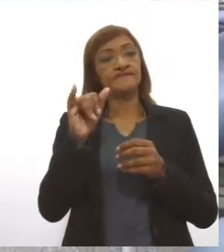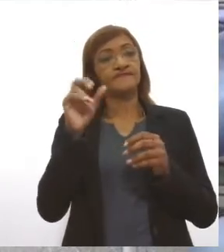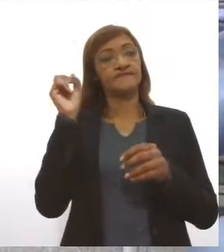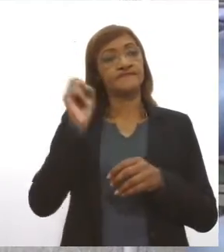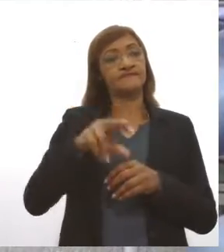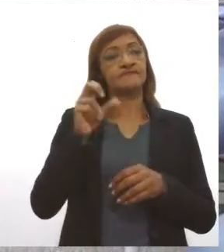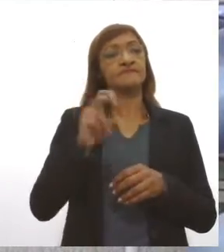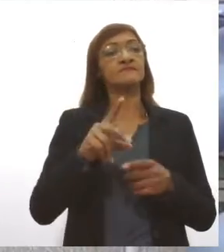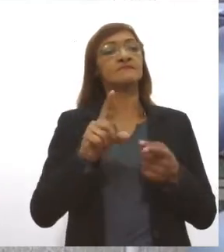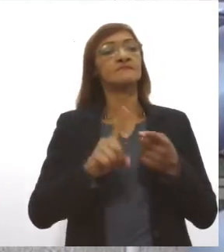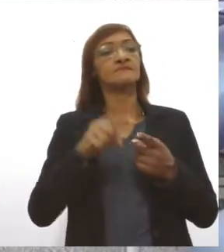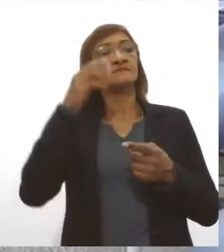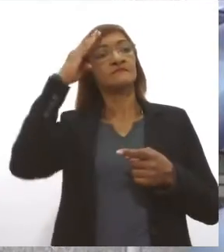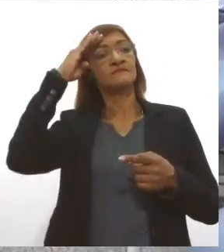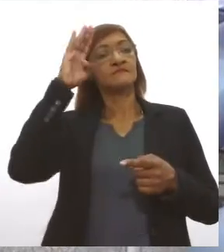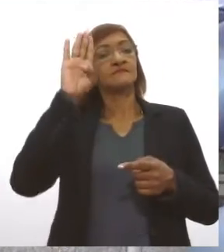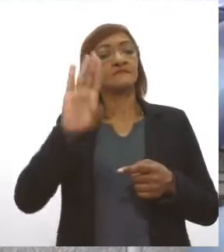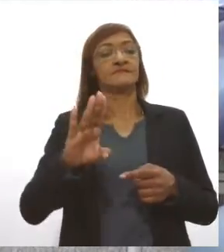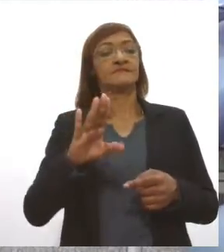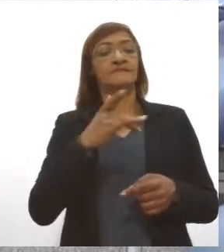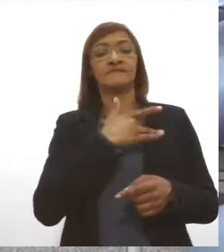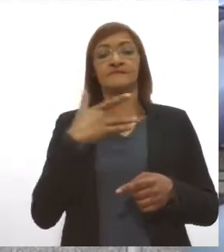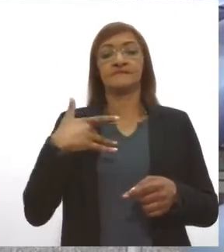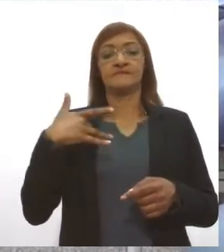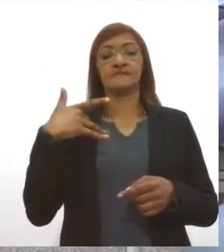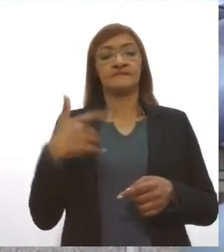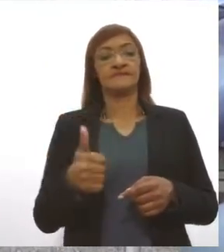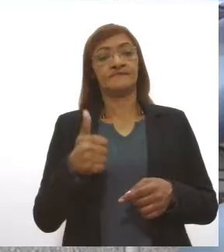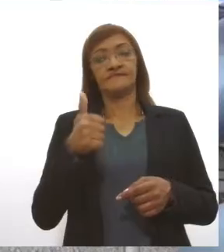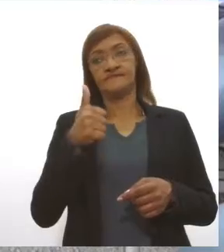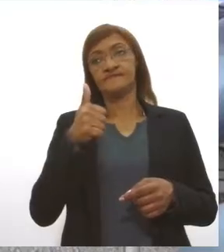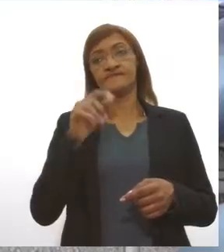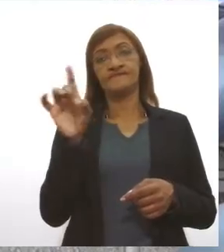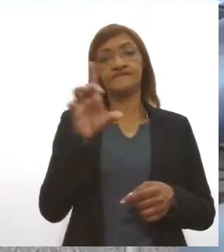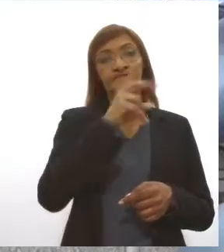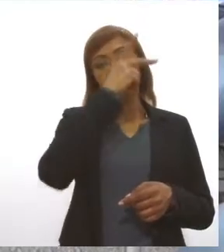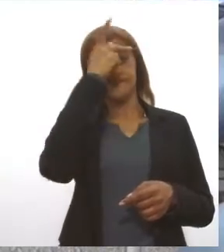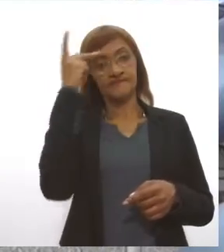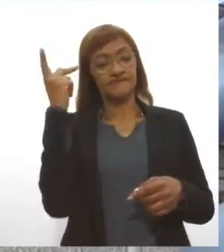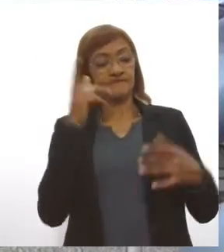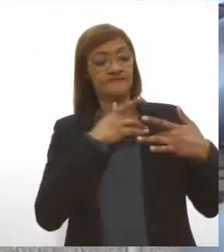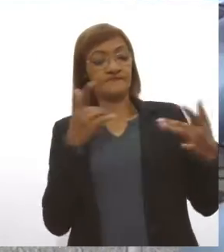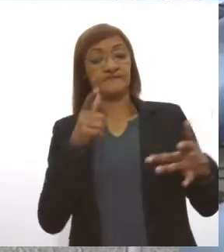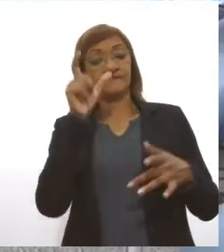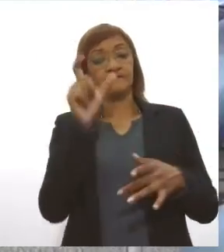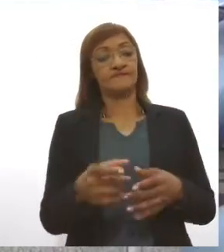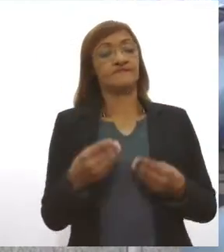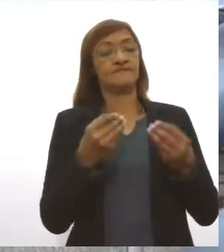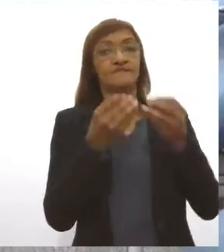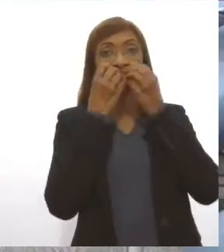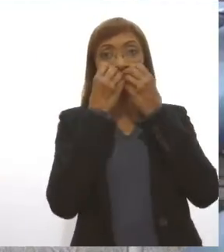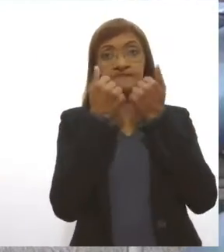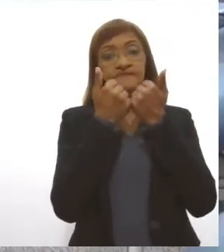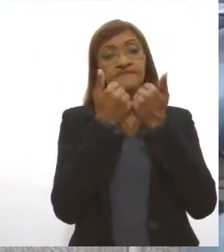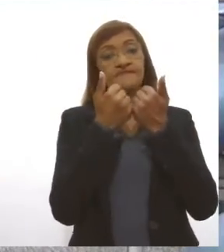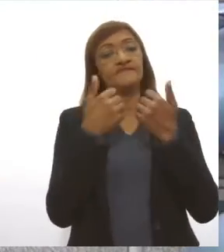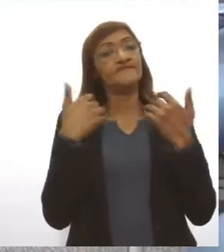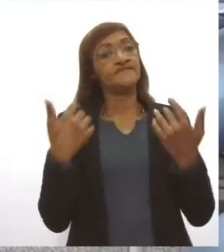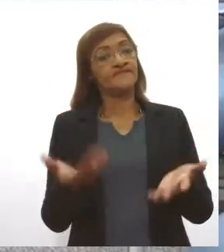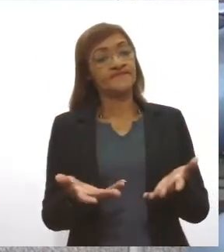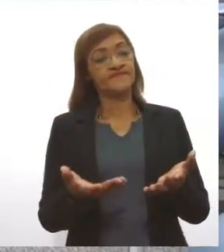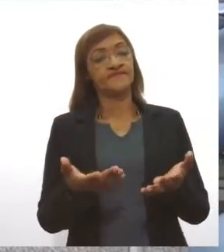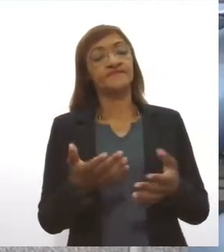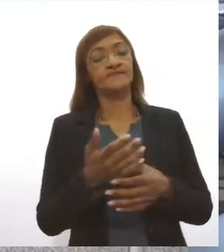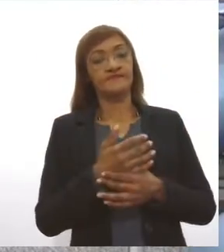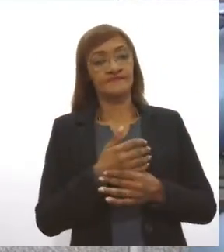preservação da saúde das pessoas e do doador em especial, porque ele tem que estar bem de saúde para poder doar. Então, esses protocolos